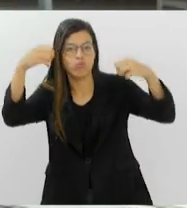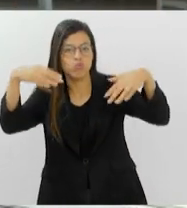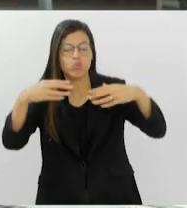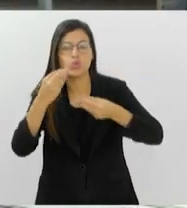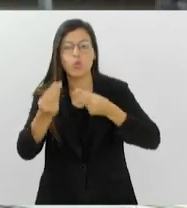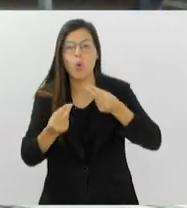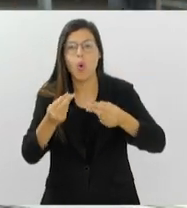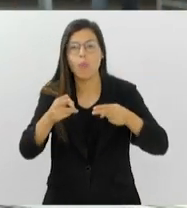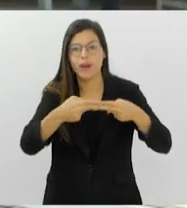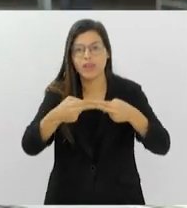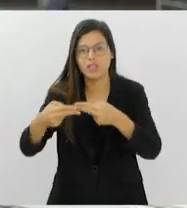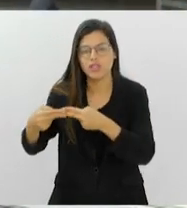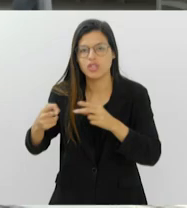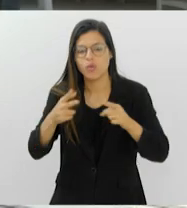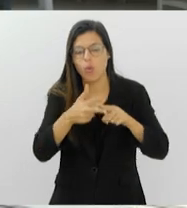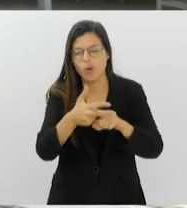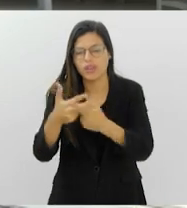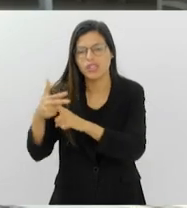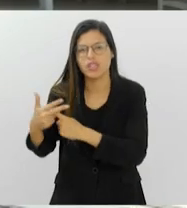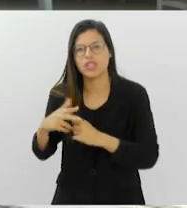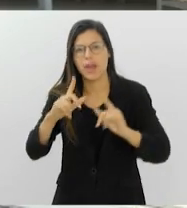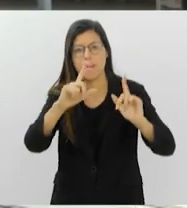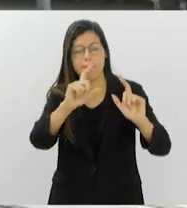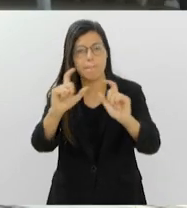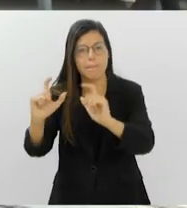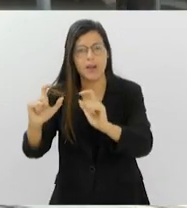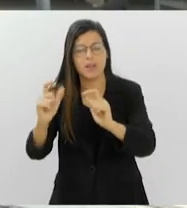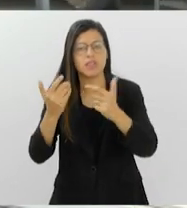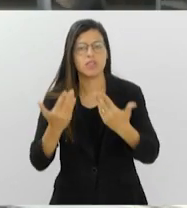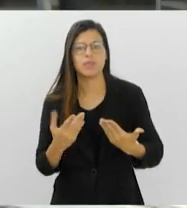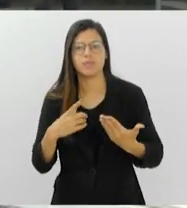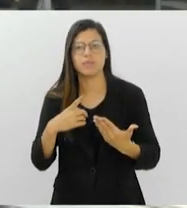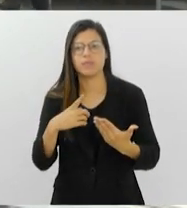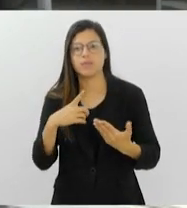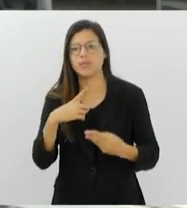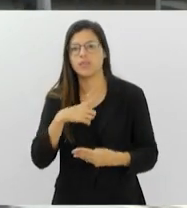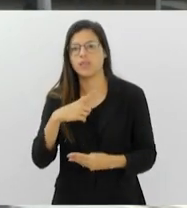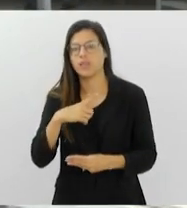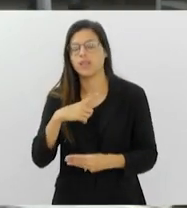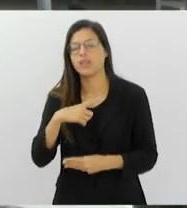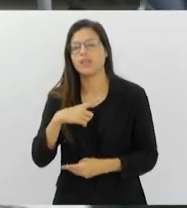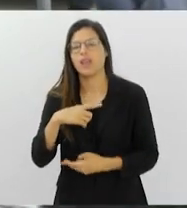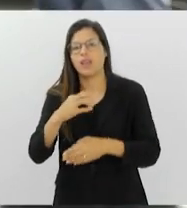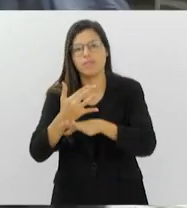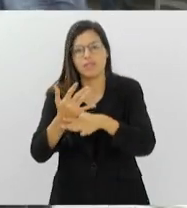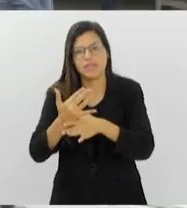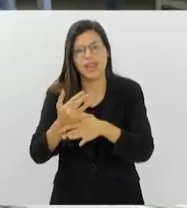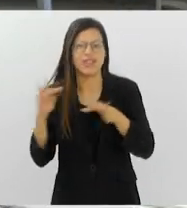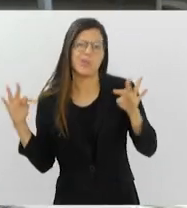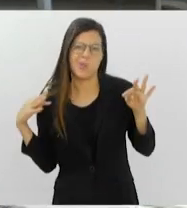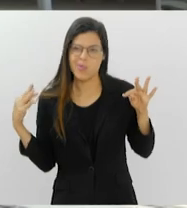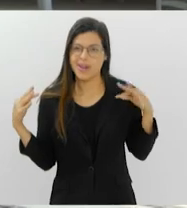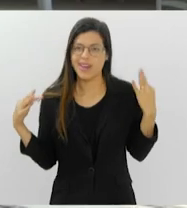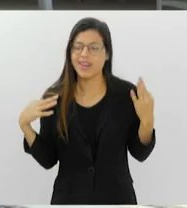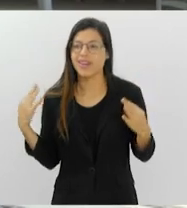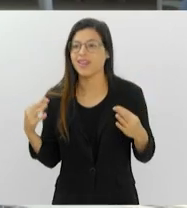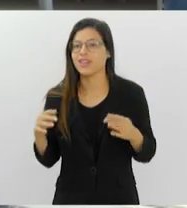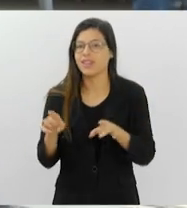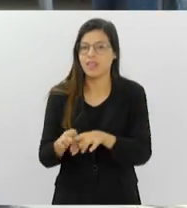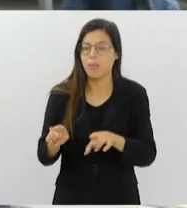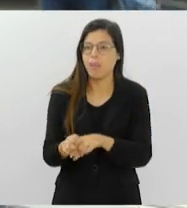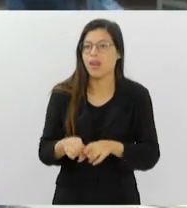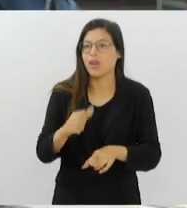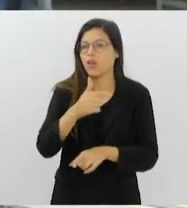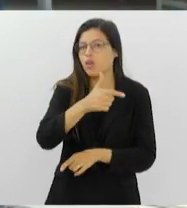bem uma imagem, e aí a gente tem, né, uma cidade com mega potencial turístico, e coisa que a gente vê em outras cidades, principalmente lá fora,